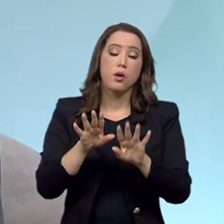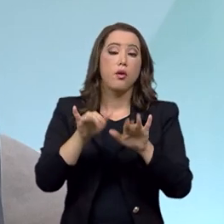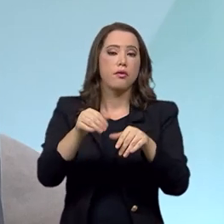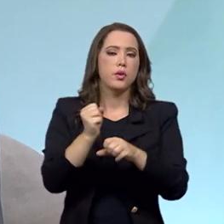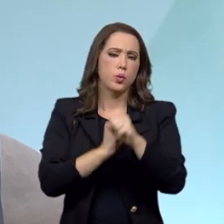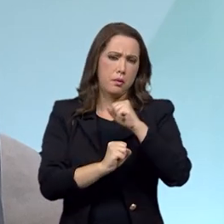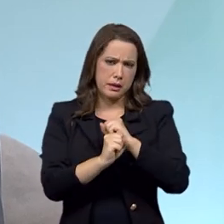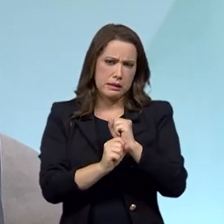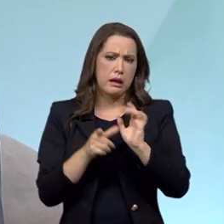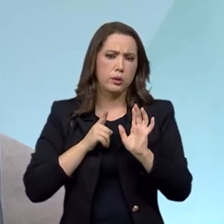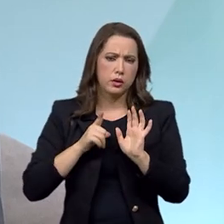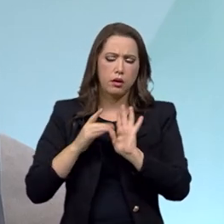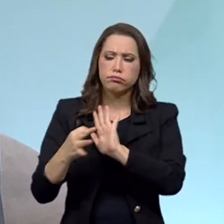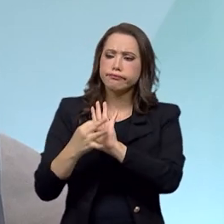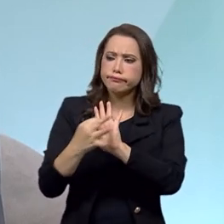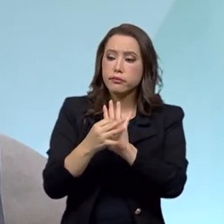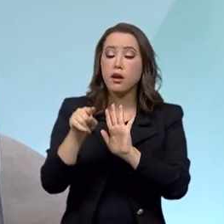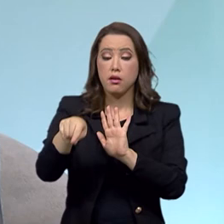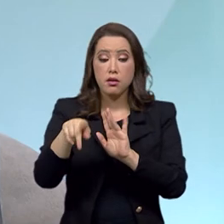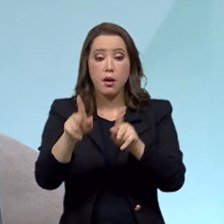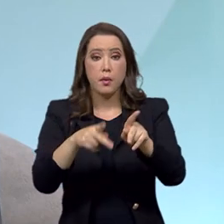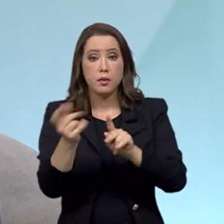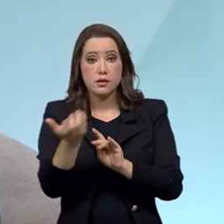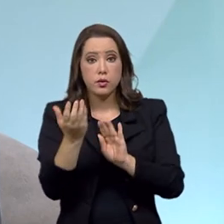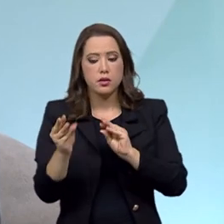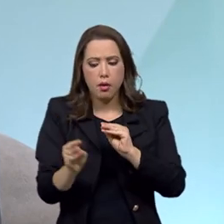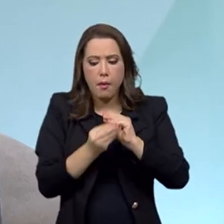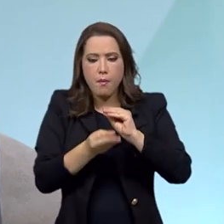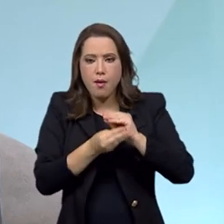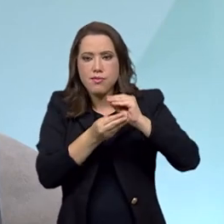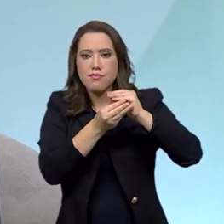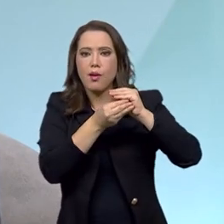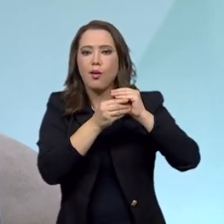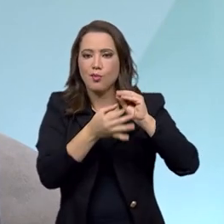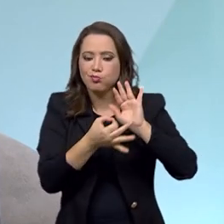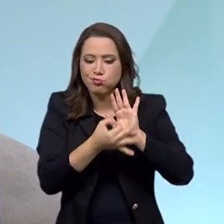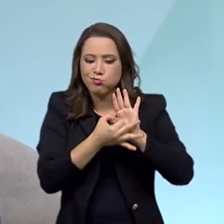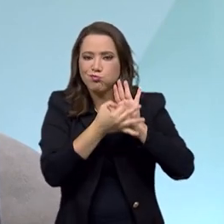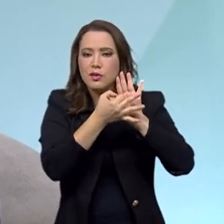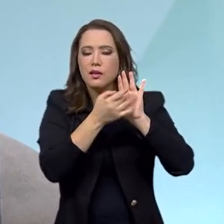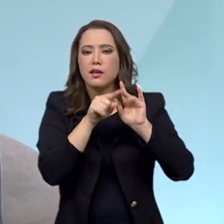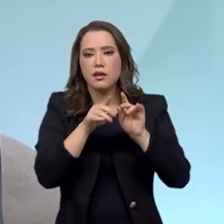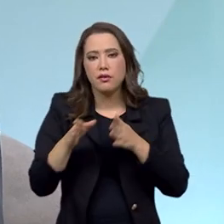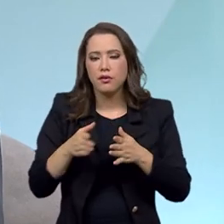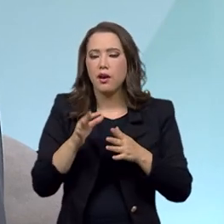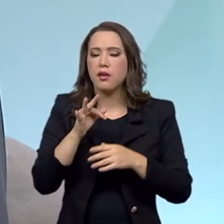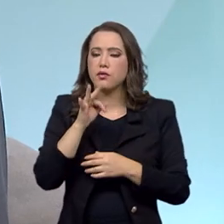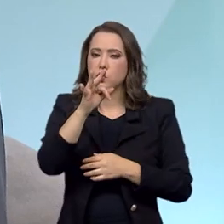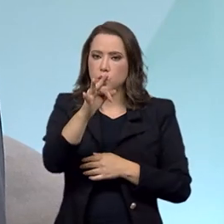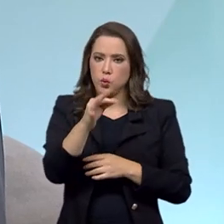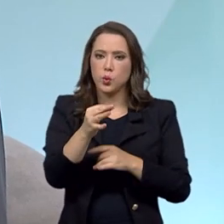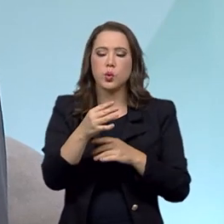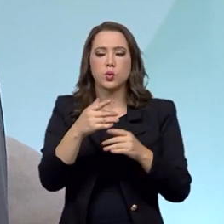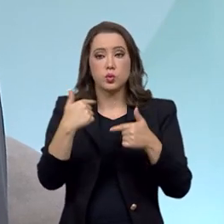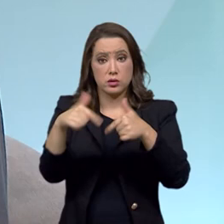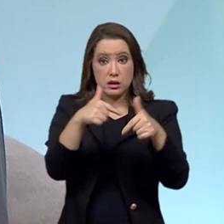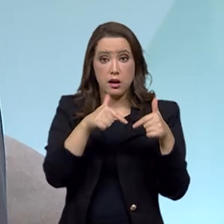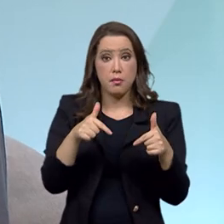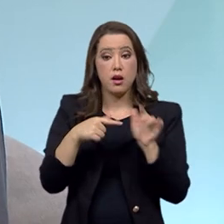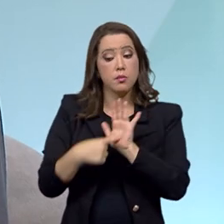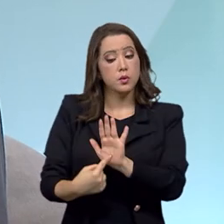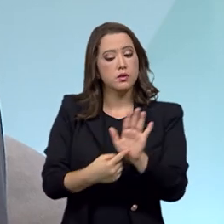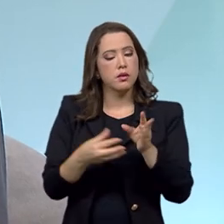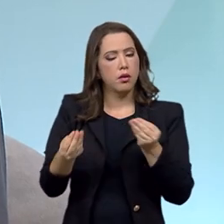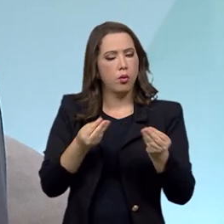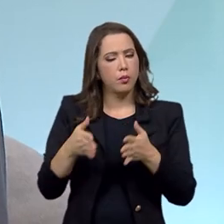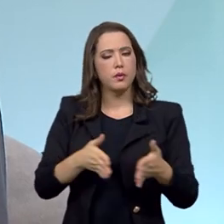apresentadas muitas contribuições e que vai direcionar o trabalho dessa comissão pelos próximos anos. Também, como